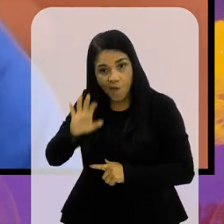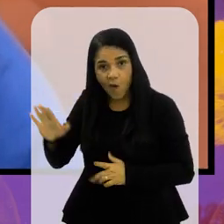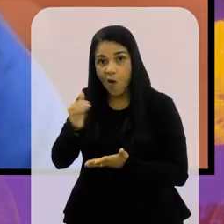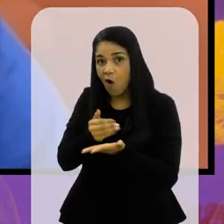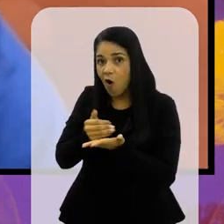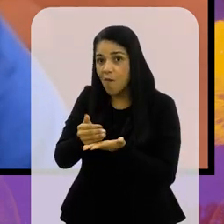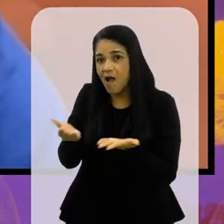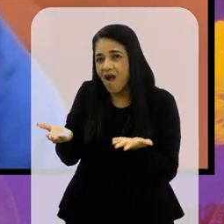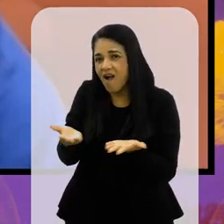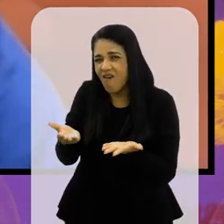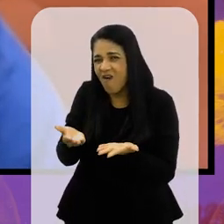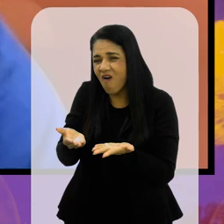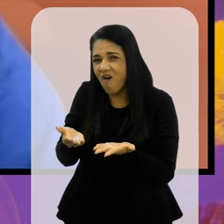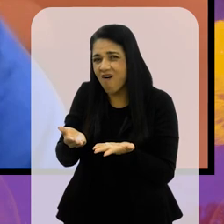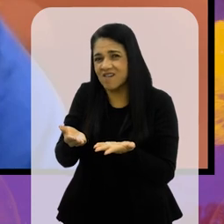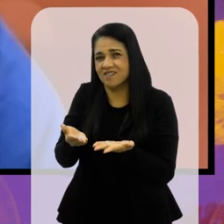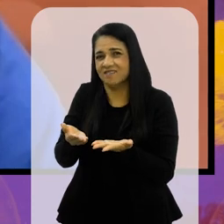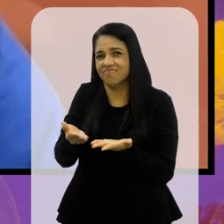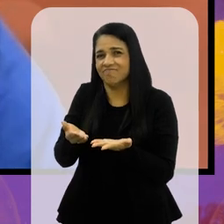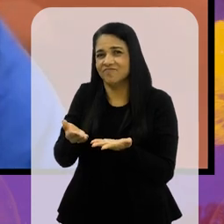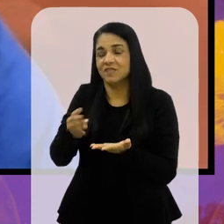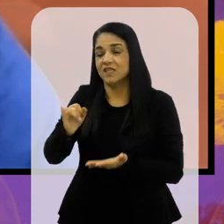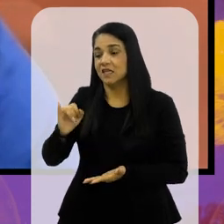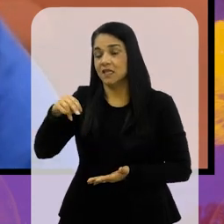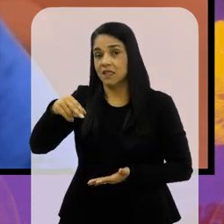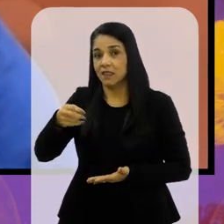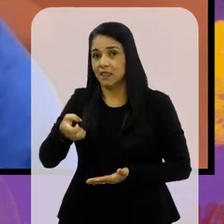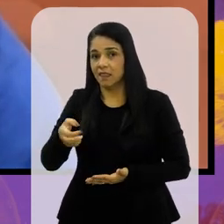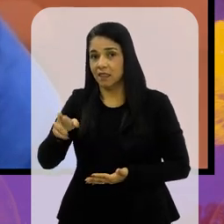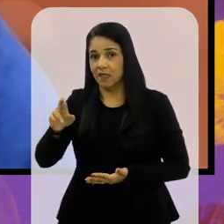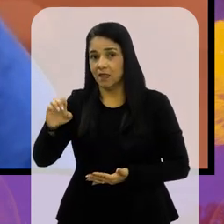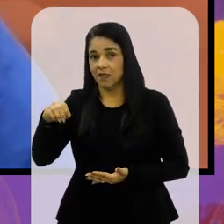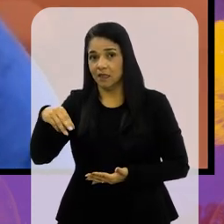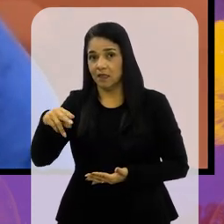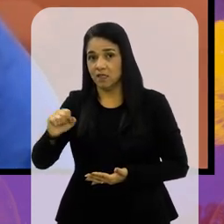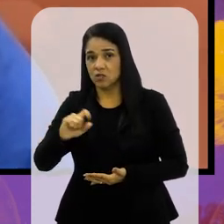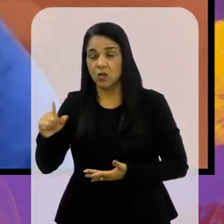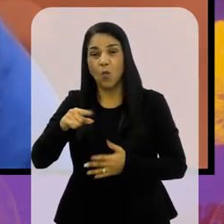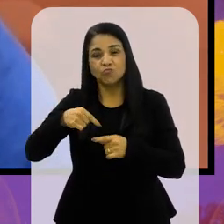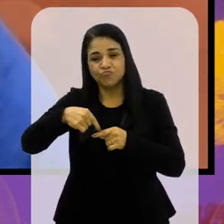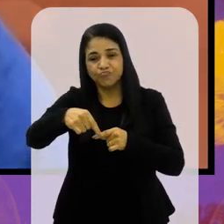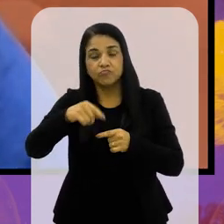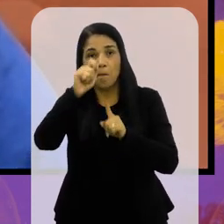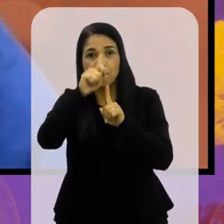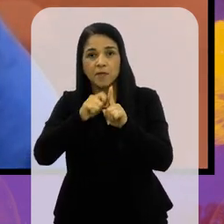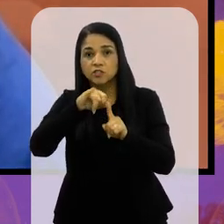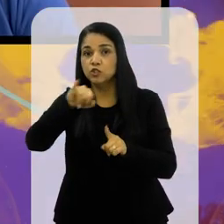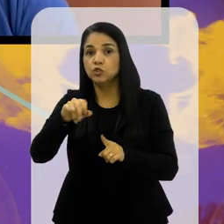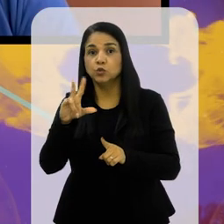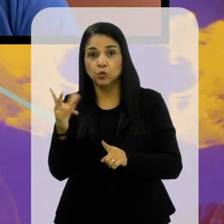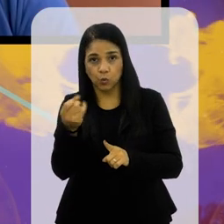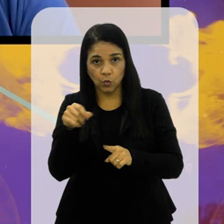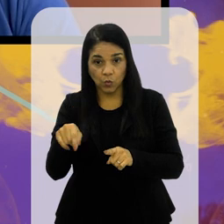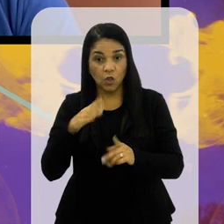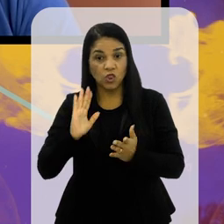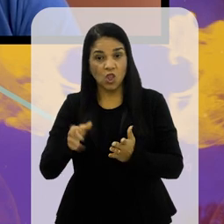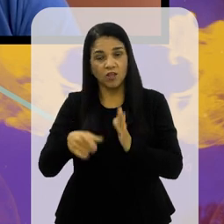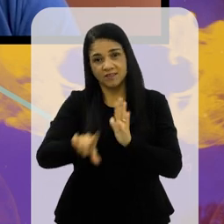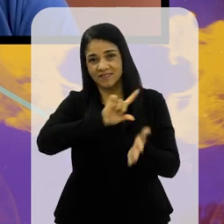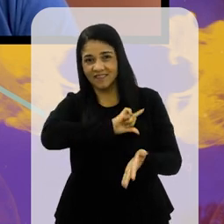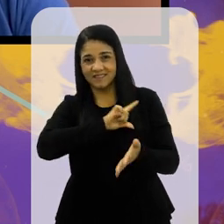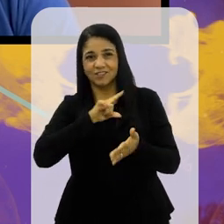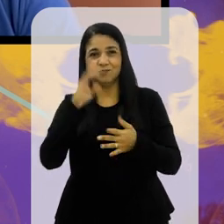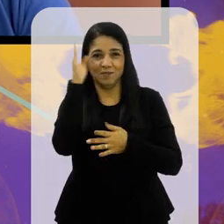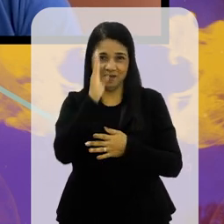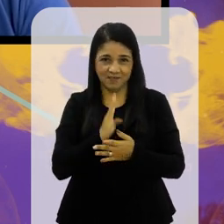adotar essa resolução da Internacional Boat em julho, nos próximos campeonatos. E como o nosso começou